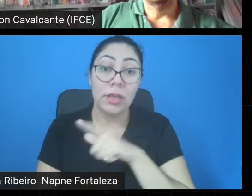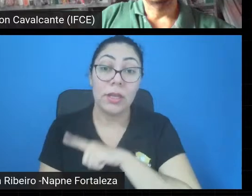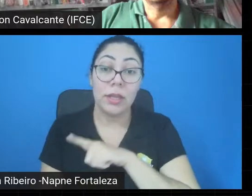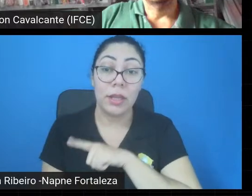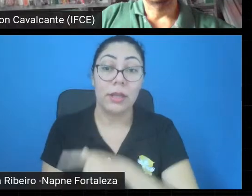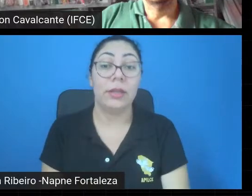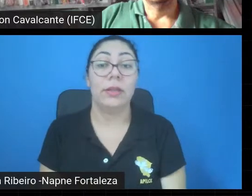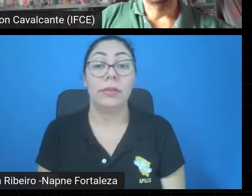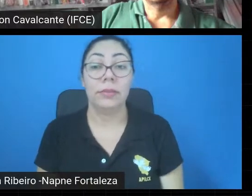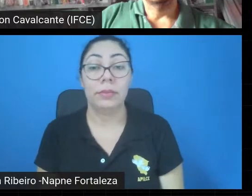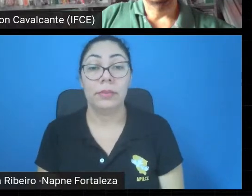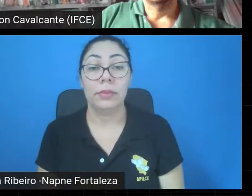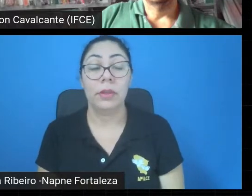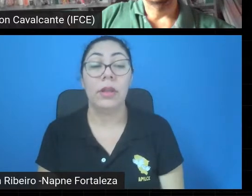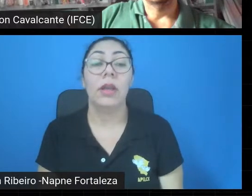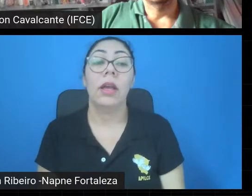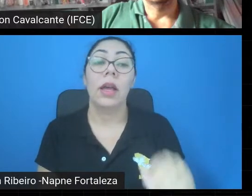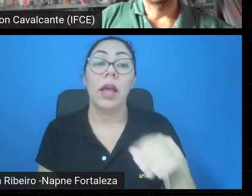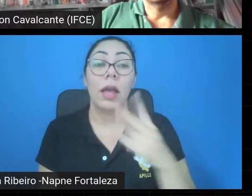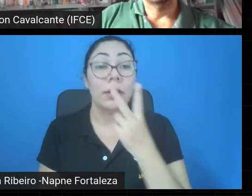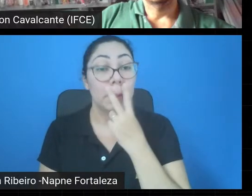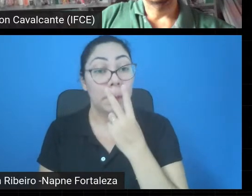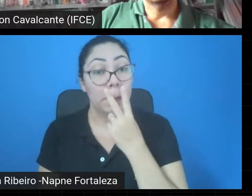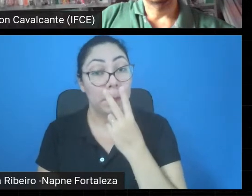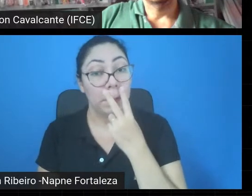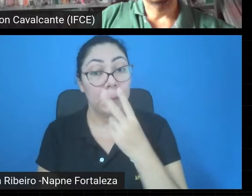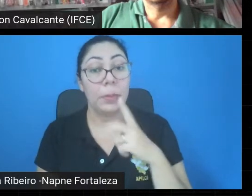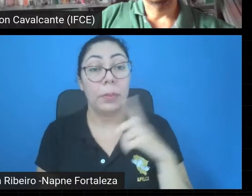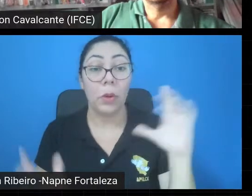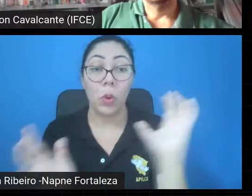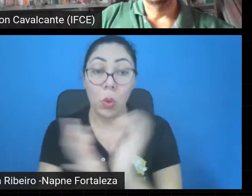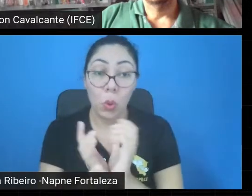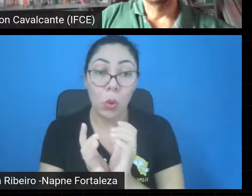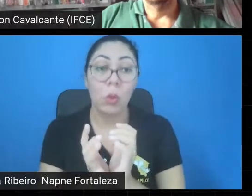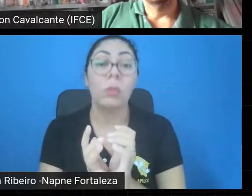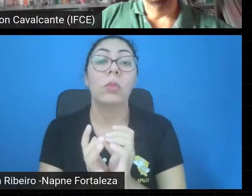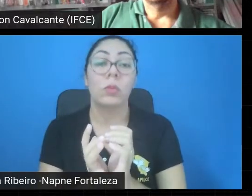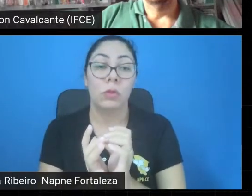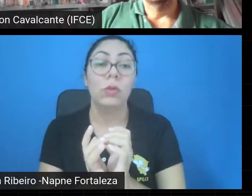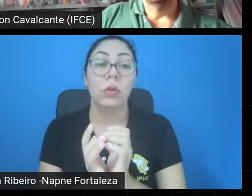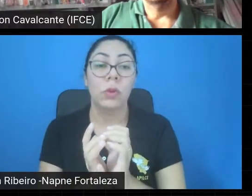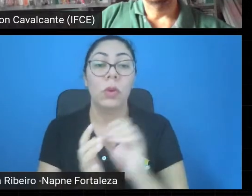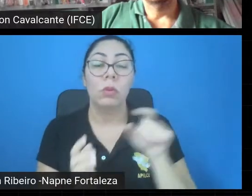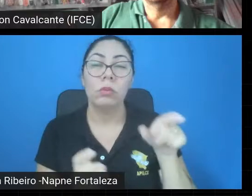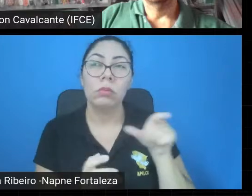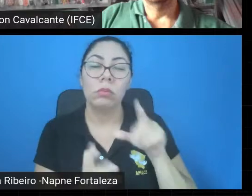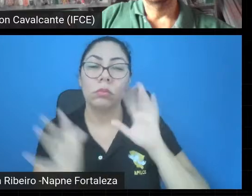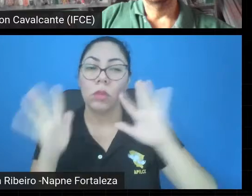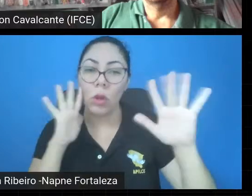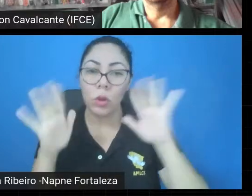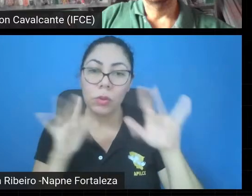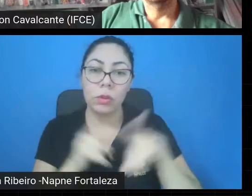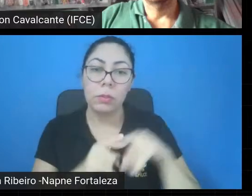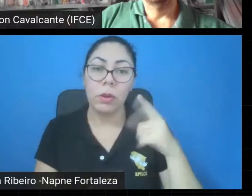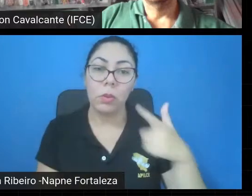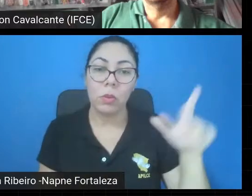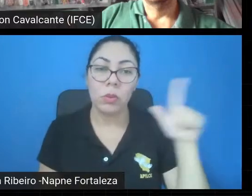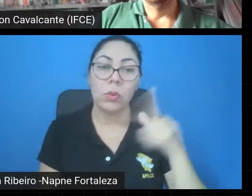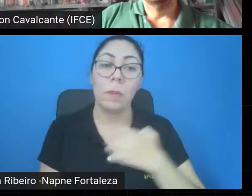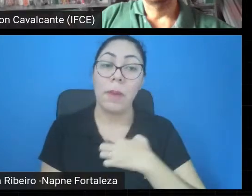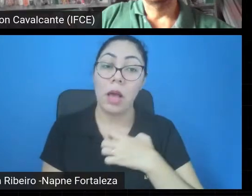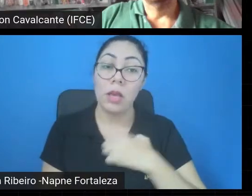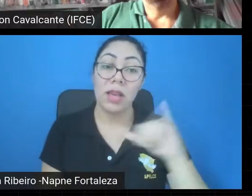tem Espírito Santo, tem um grupo de Cosmologia também teórico, e Léus tem um grupo que é observacional também em